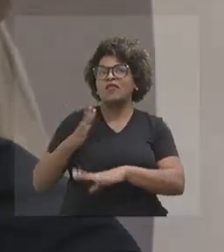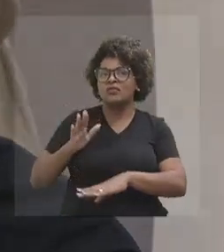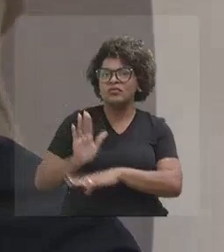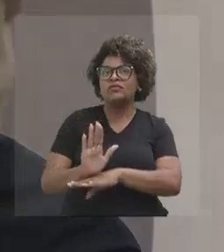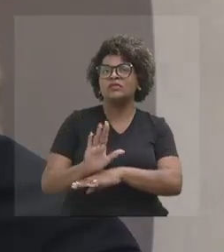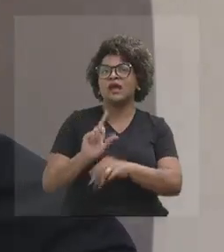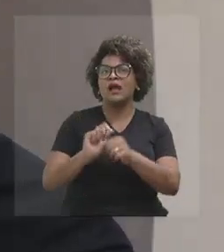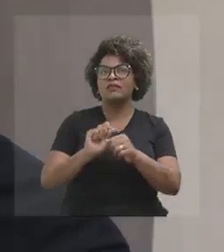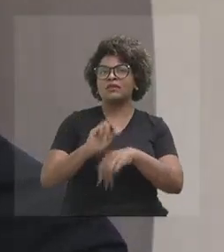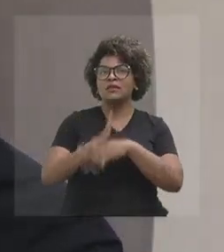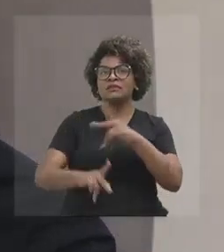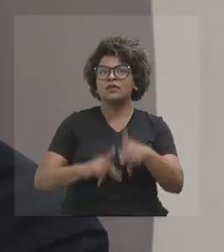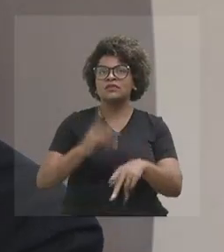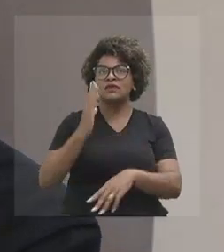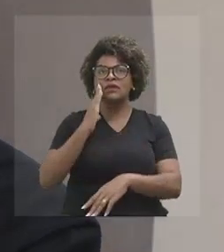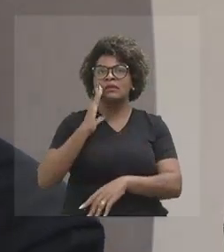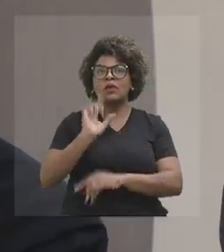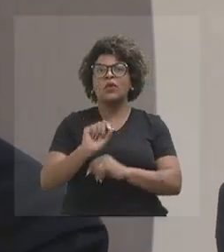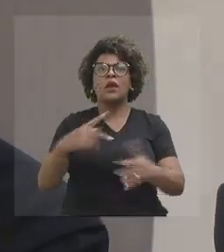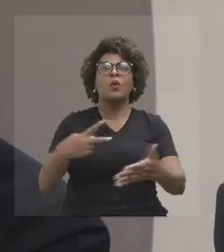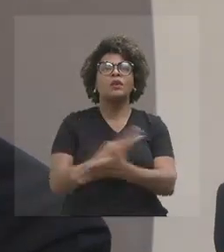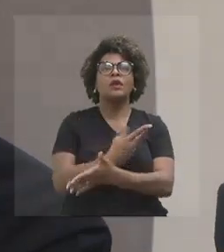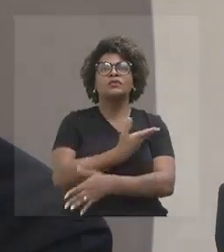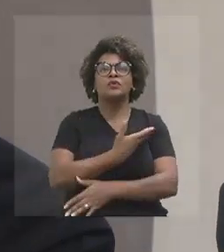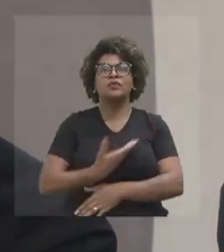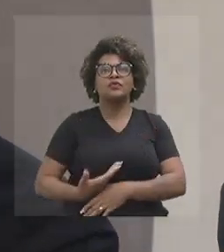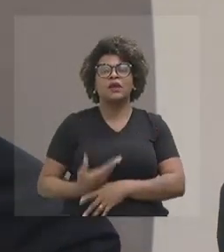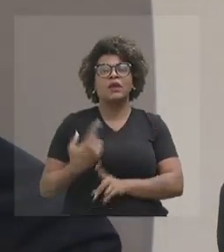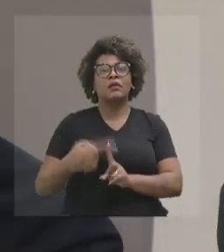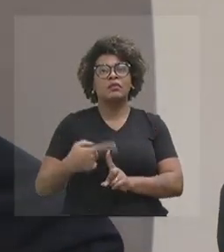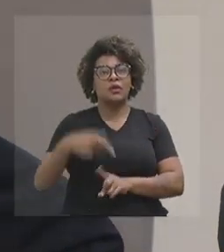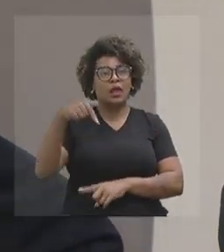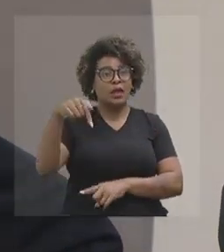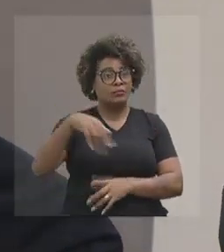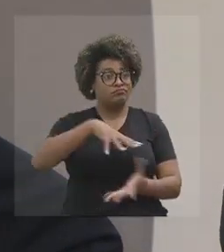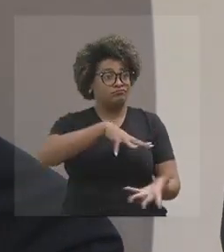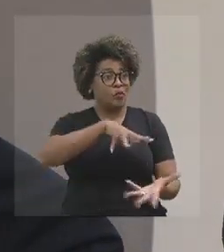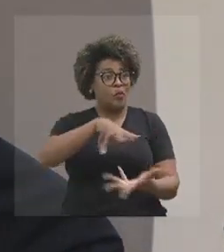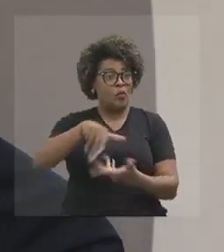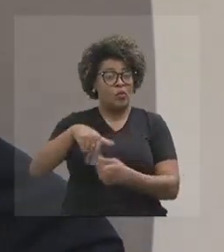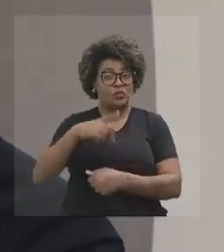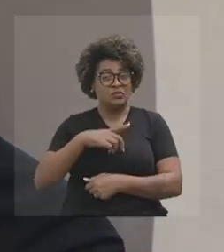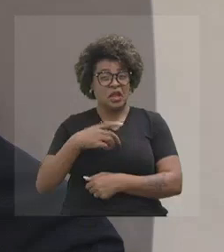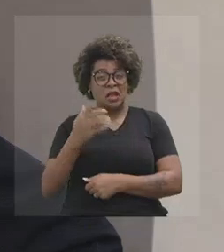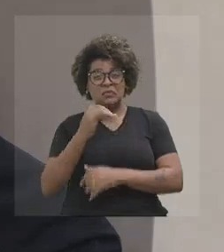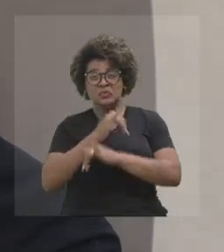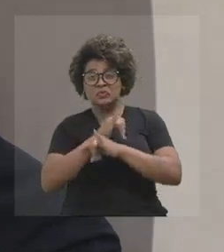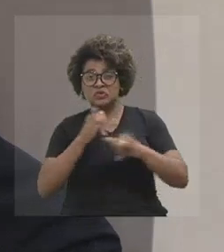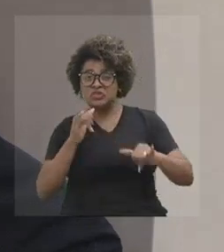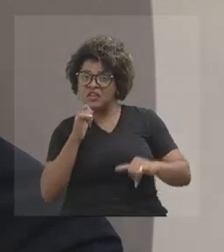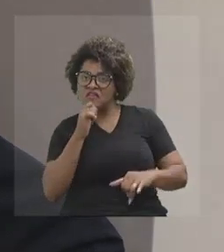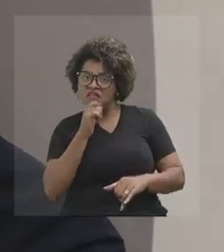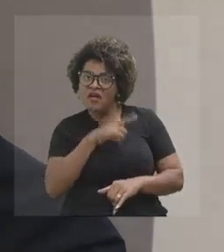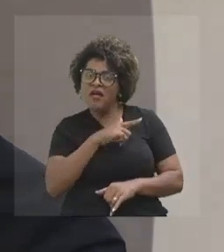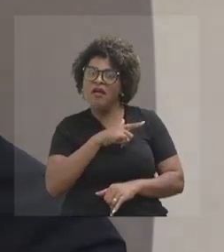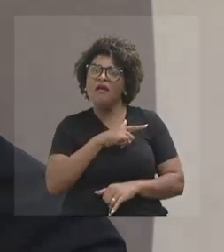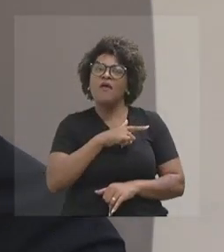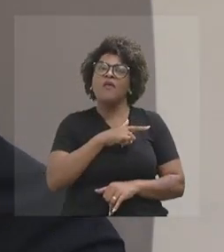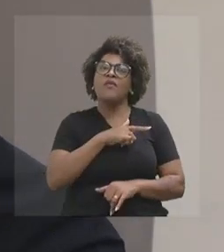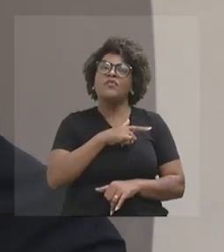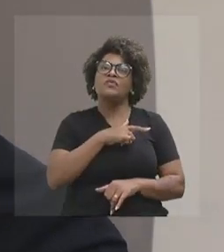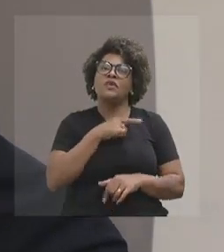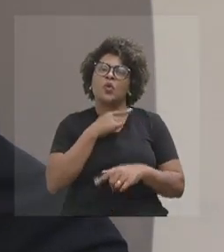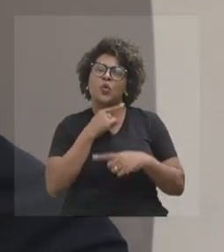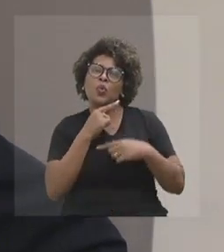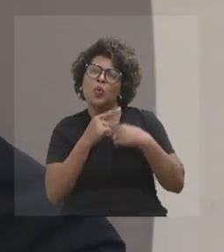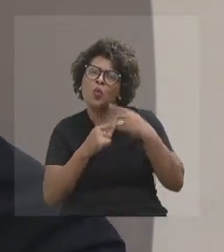está acontecendo no governo. Afinal, é hoje, no mundo de tanta fake news, de tantas dúvidas,